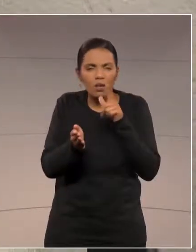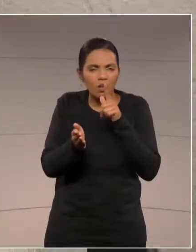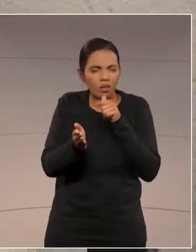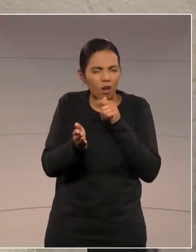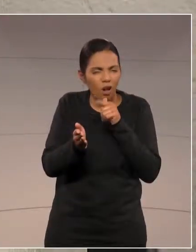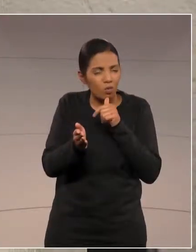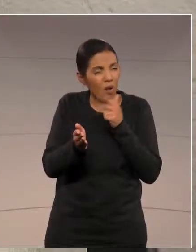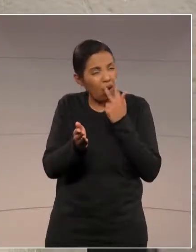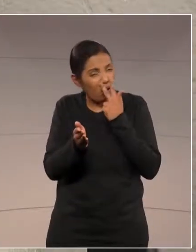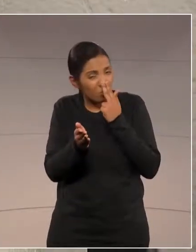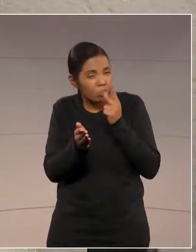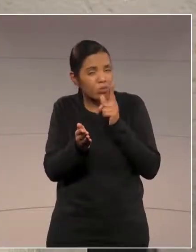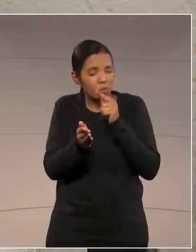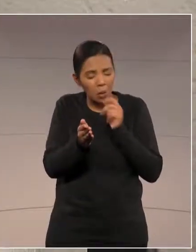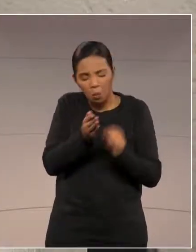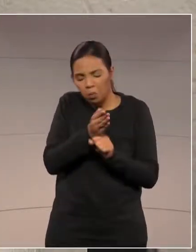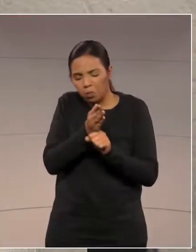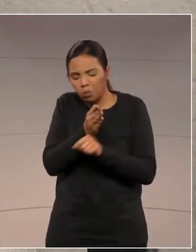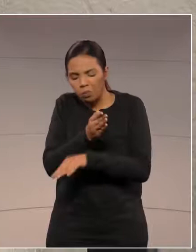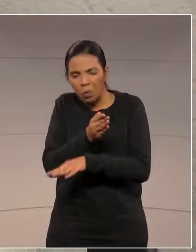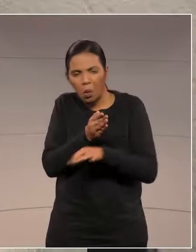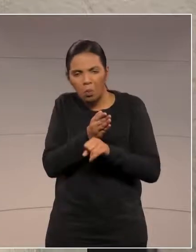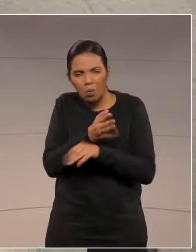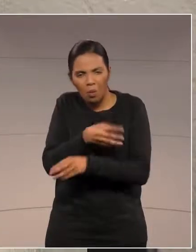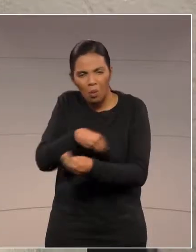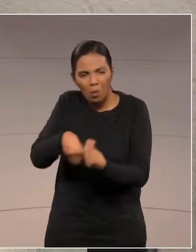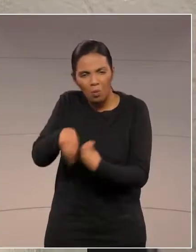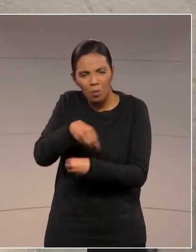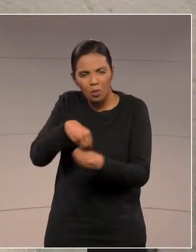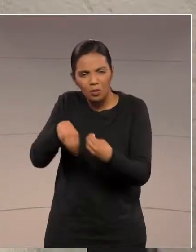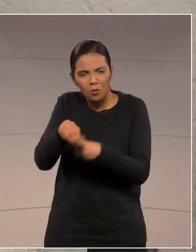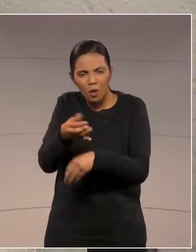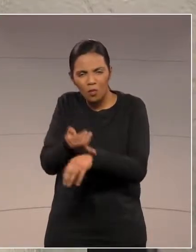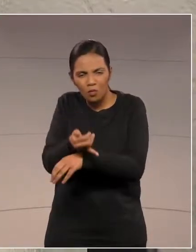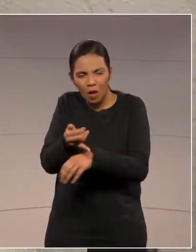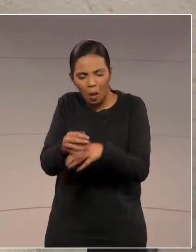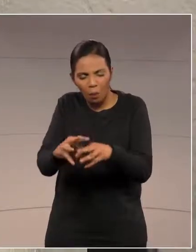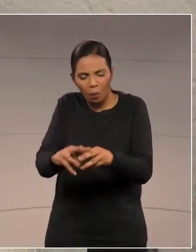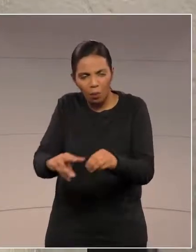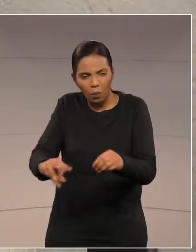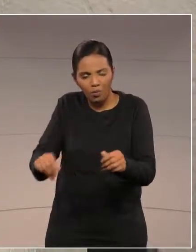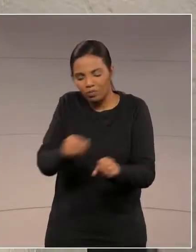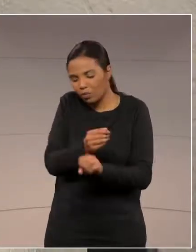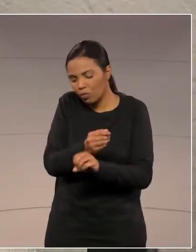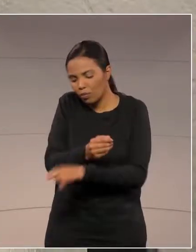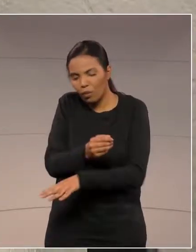água, enferrujada. É o tal do descarte.